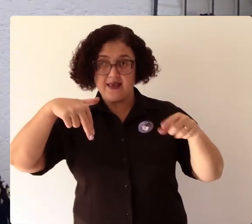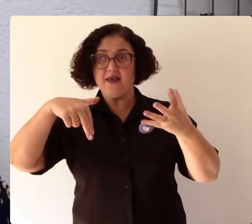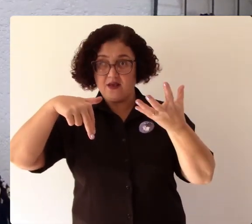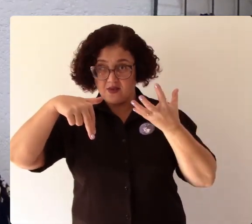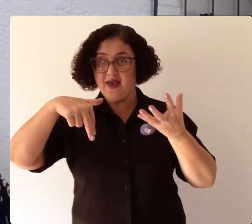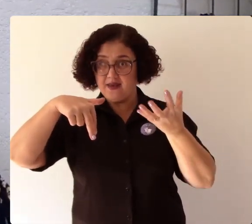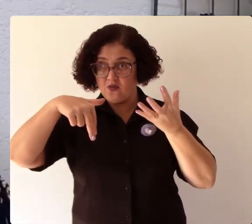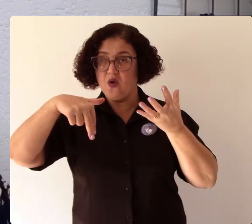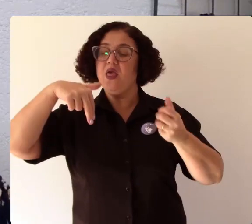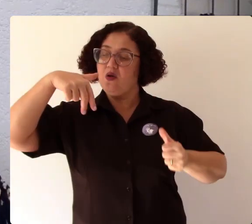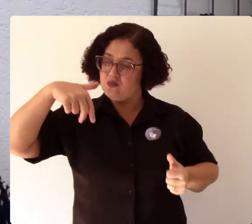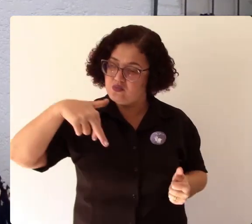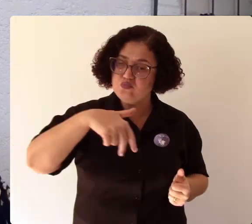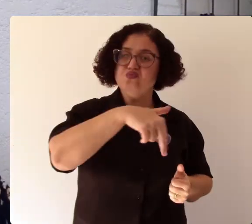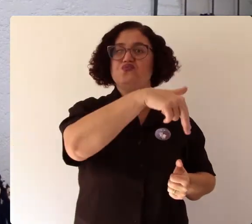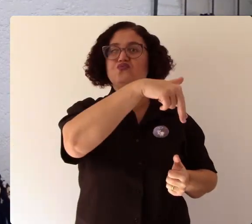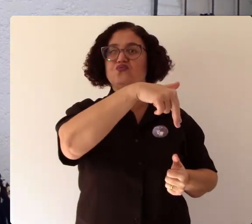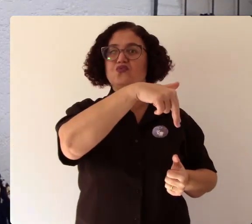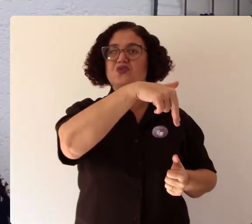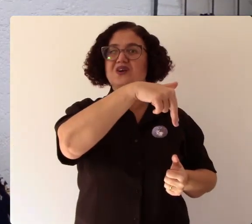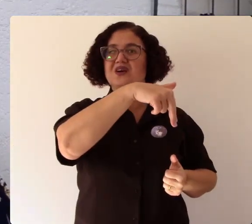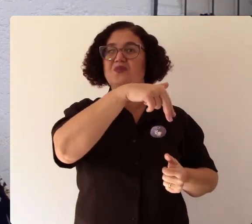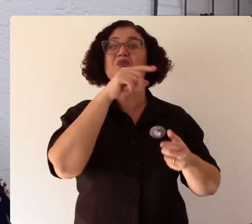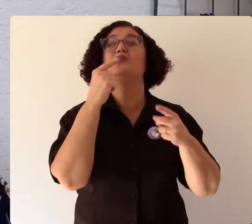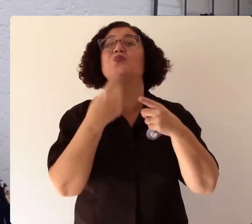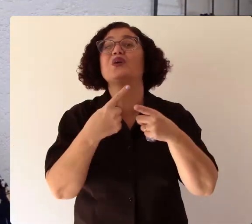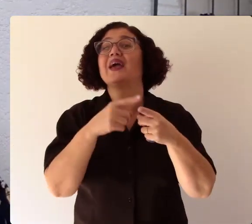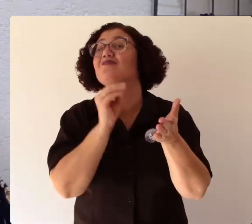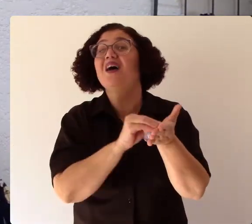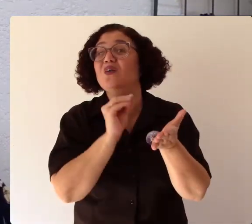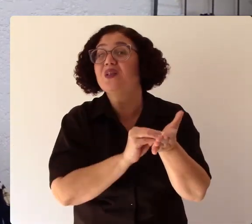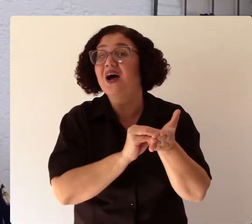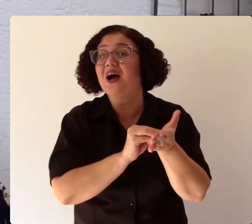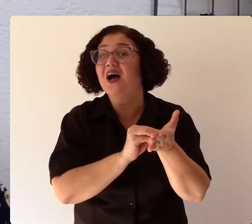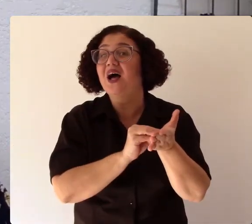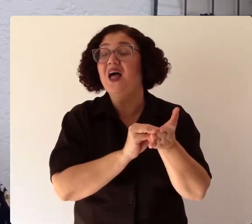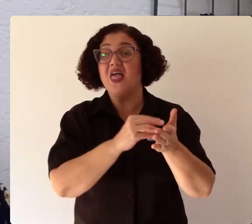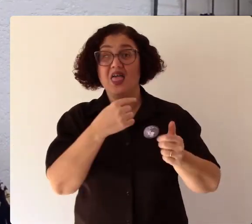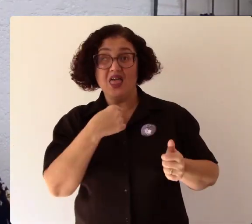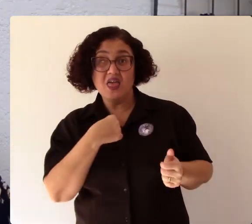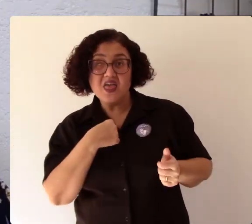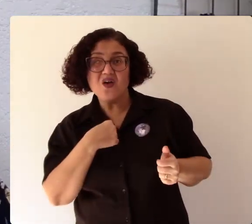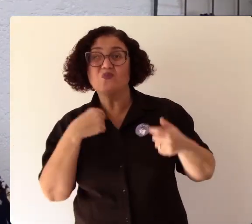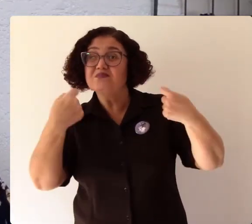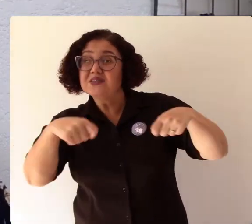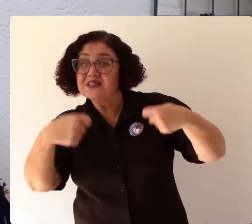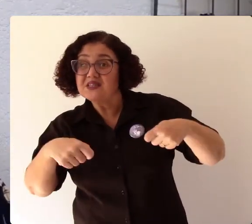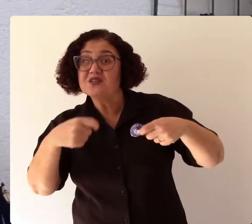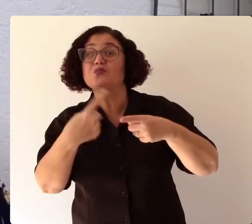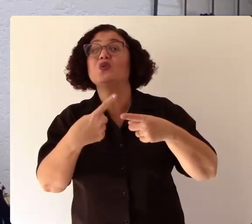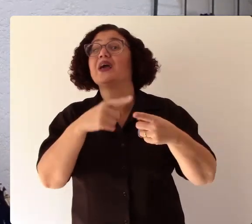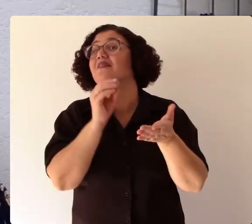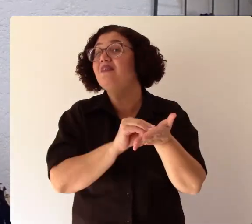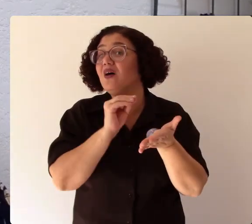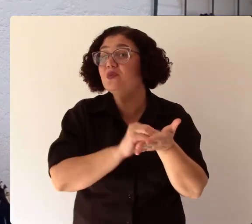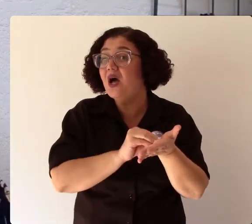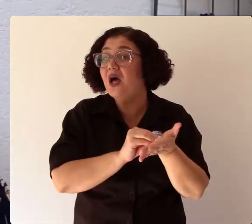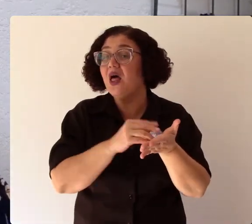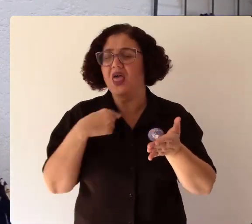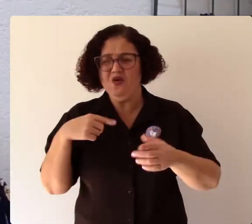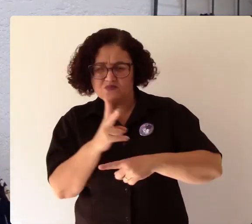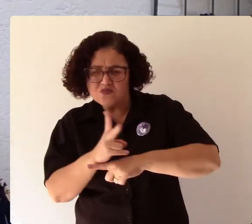não cheguei aonde quero eu só preciso porque não tenho eu só busco porque não tenho